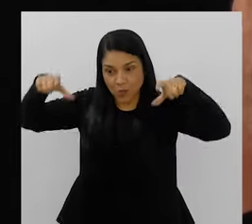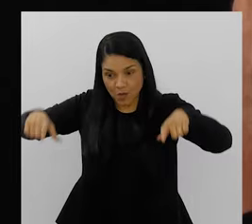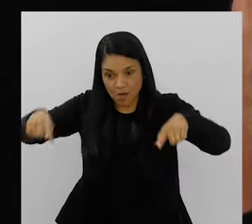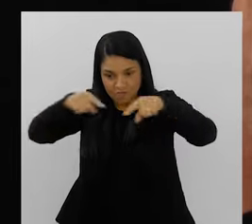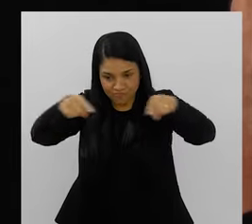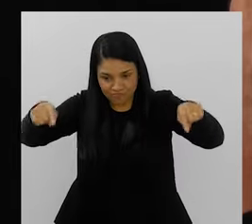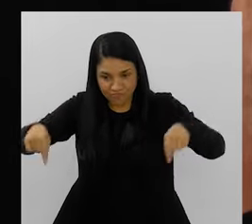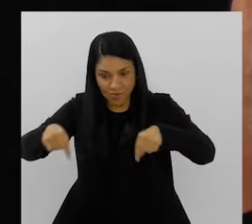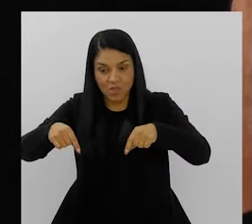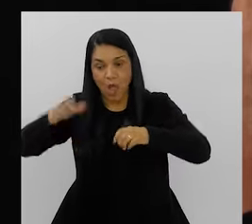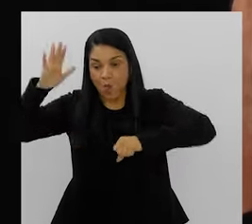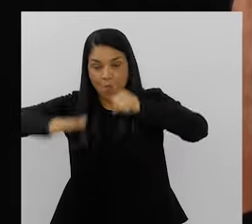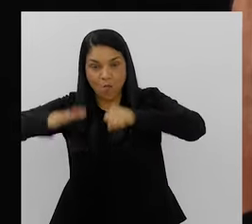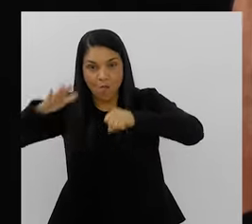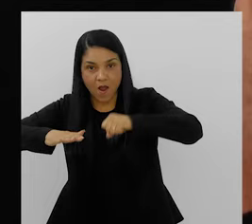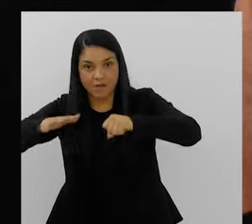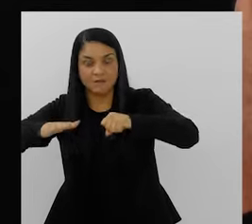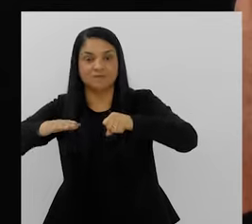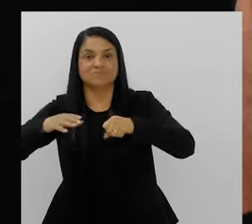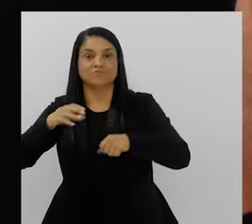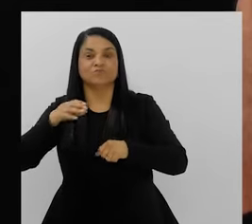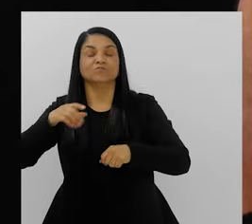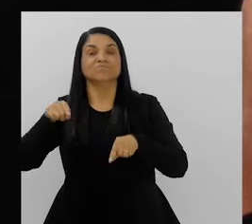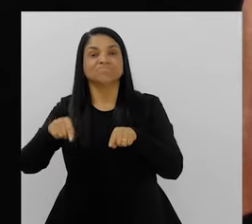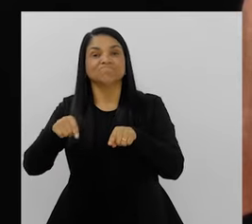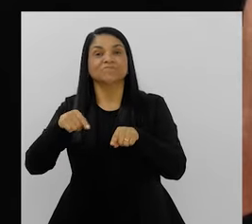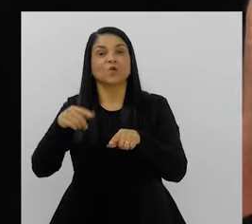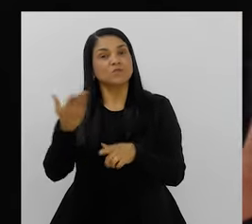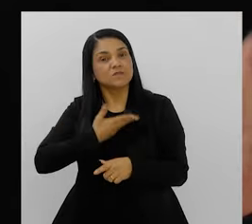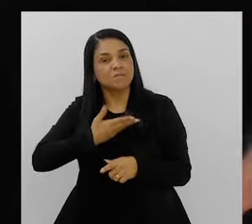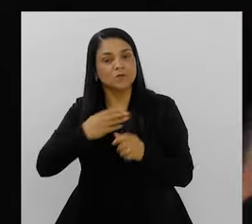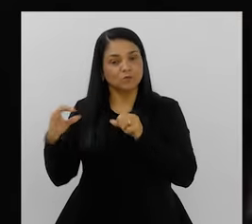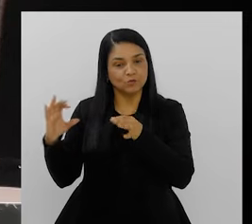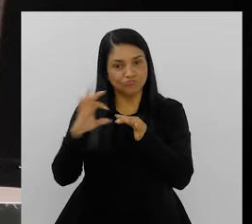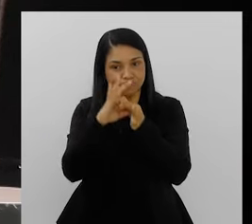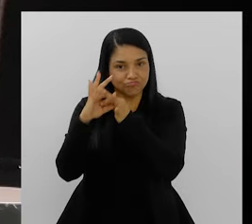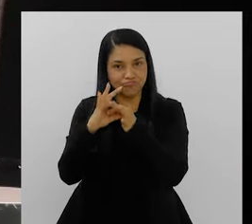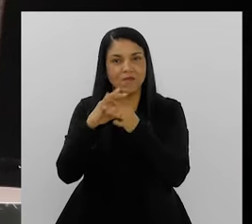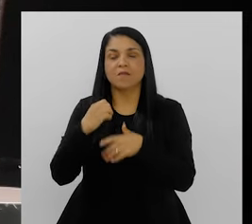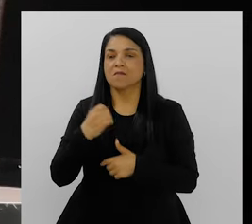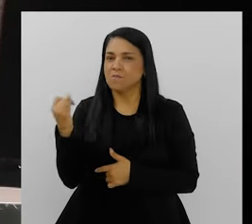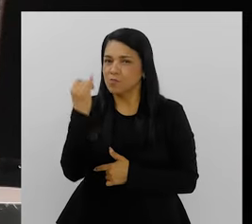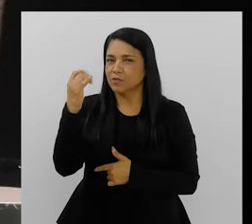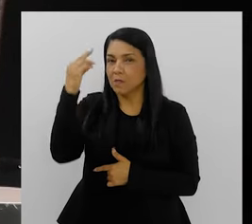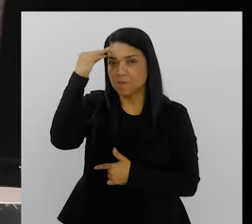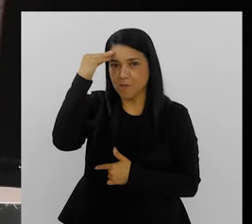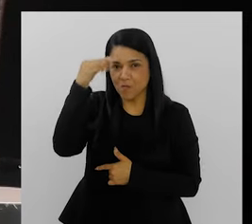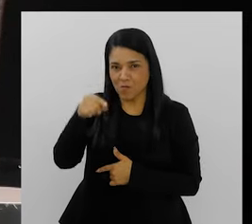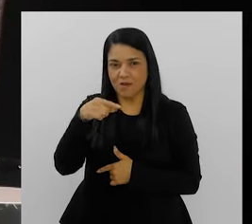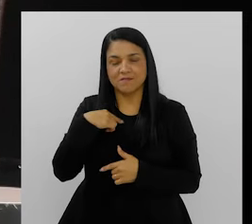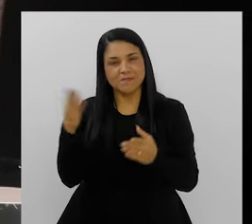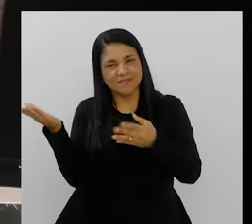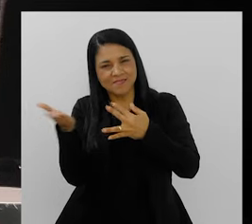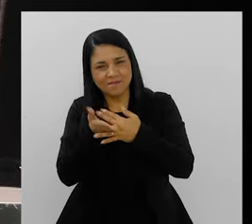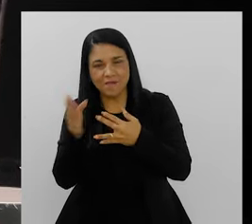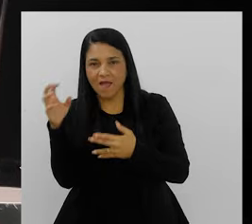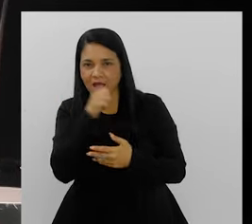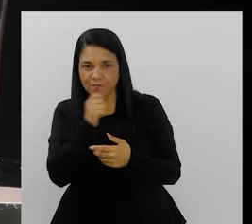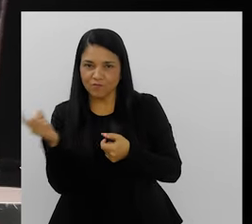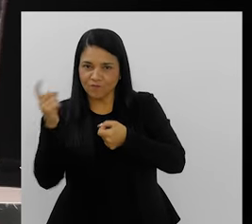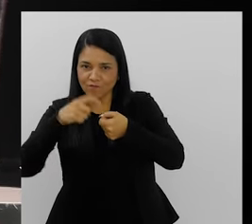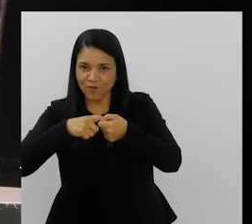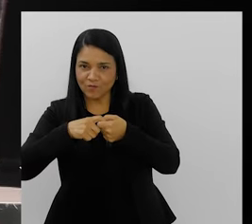anos dele foi no campo de futebol, na quadra do Salgueiro e com os amigos dele. Repito, o importante é manter a memória. Vamos para um rápido